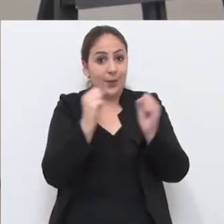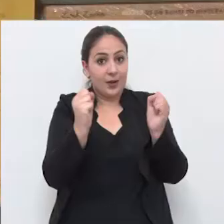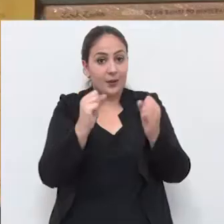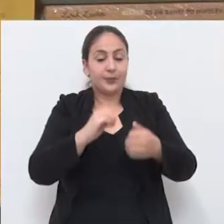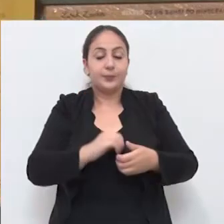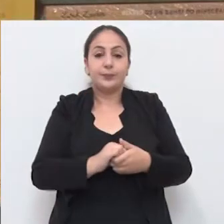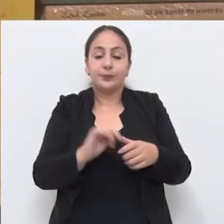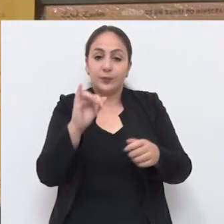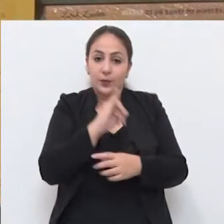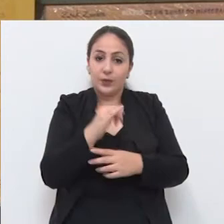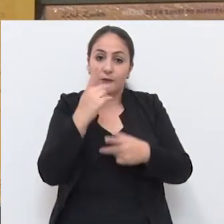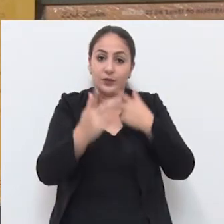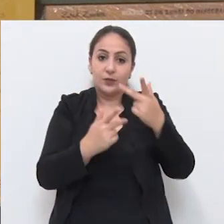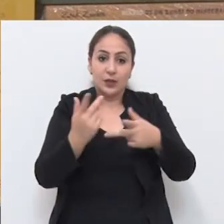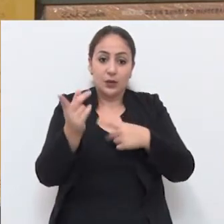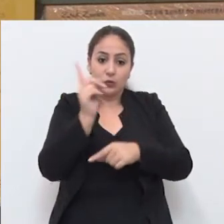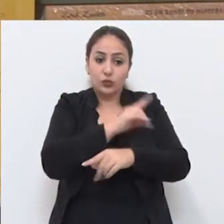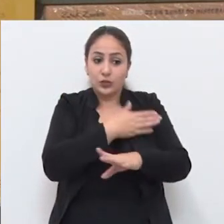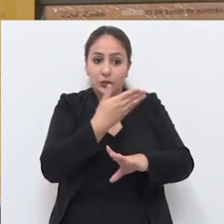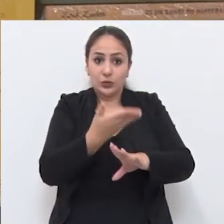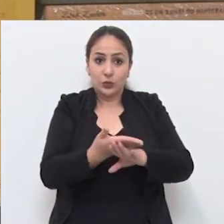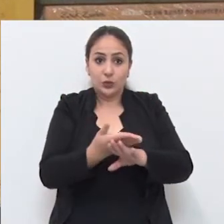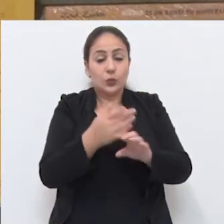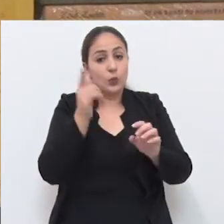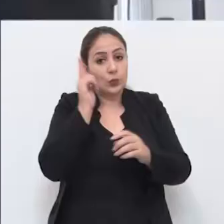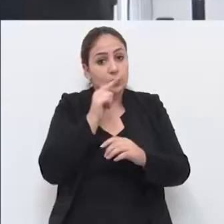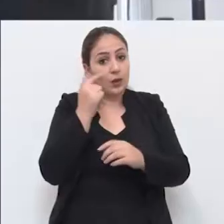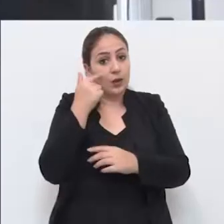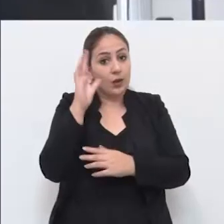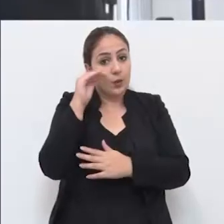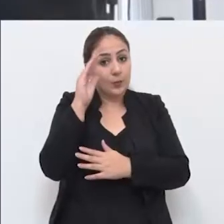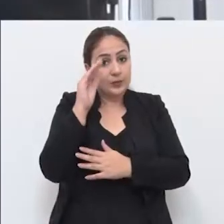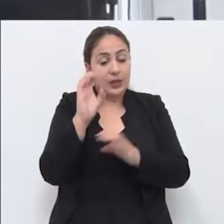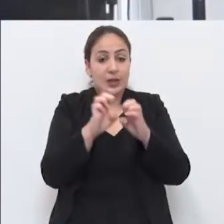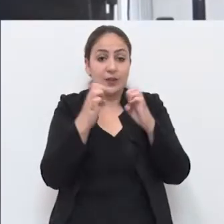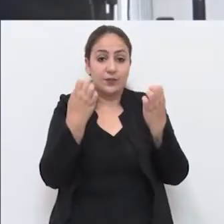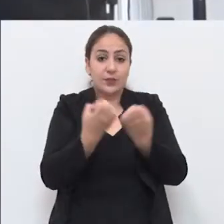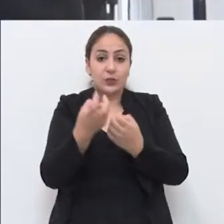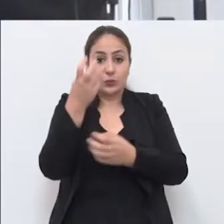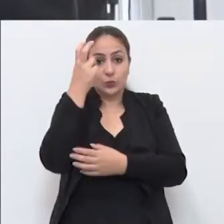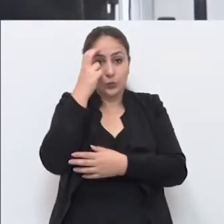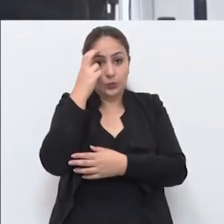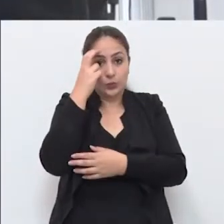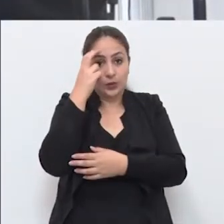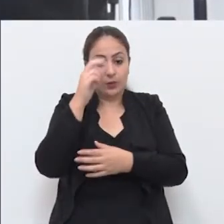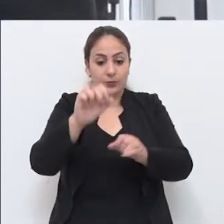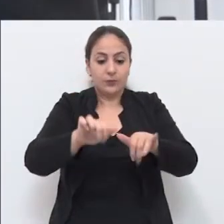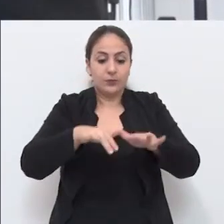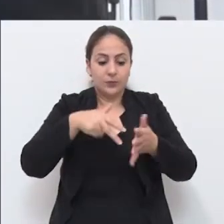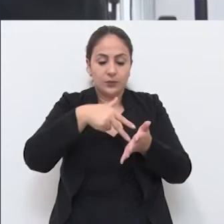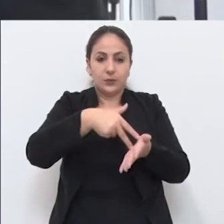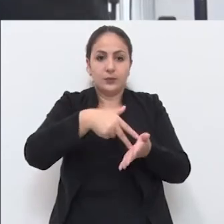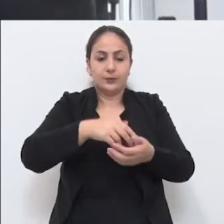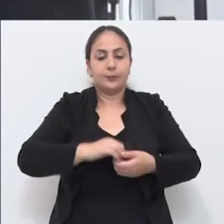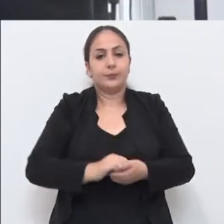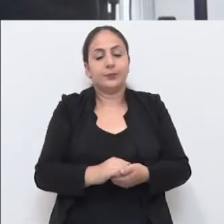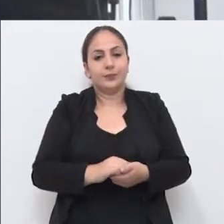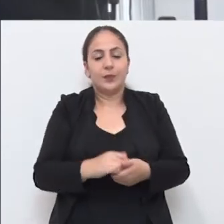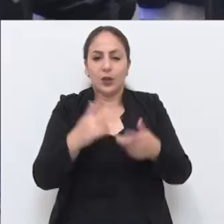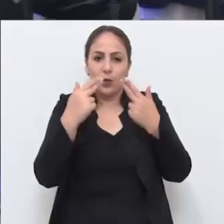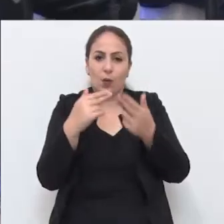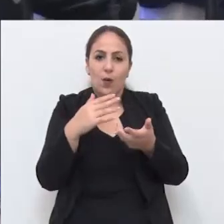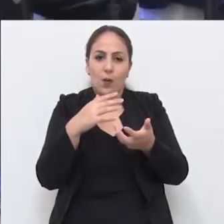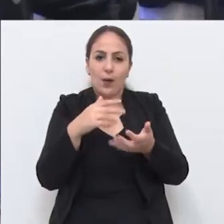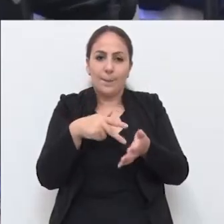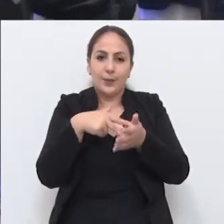da manhã. E vale destacar que ao longo do dia é possível conferir espetáculos culturais no palco principal,